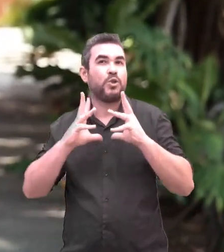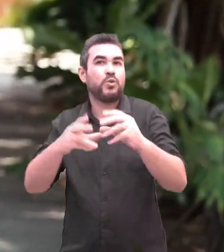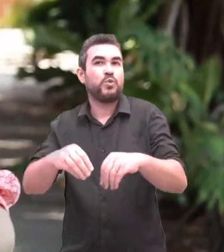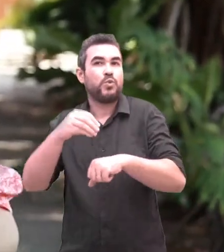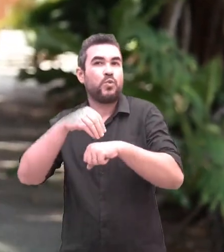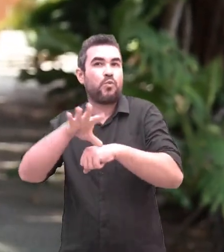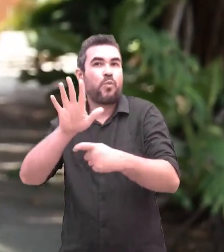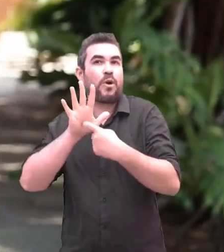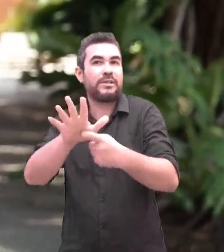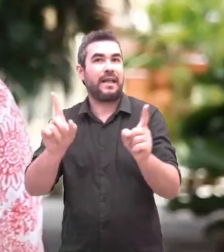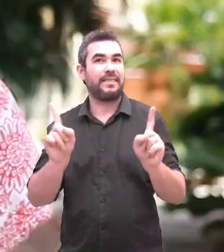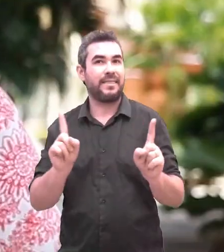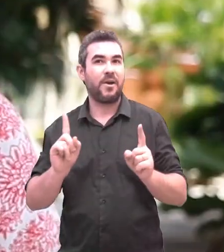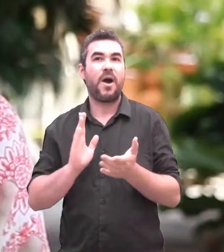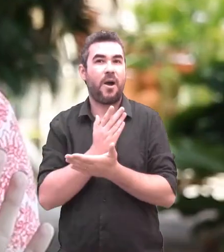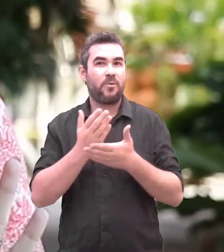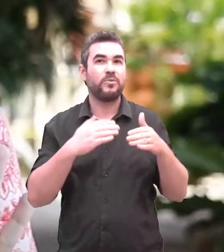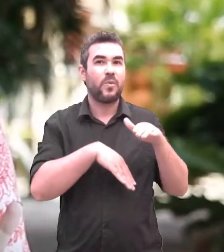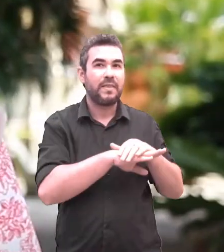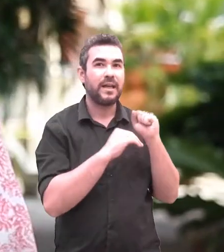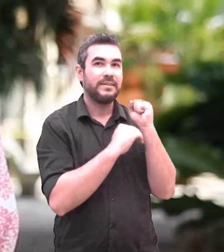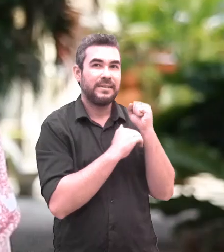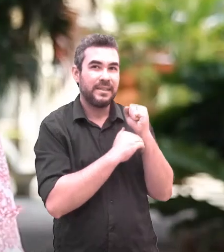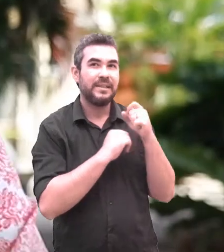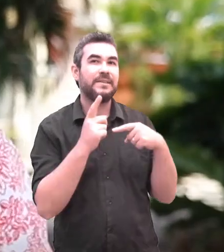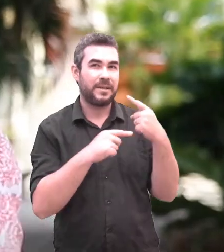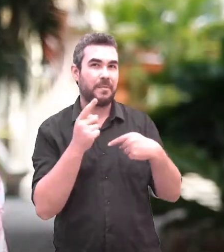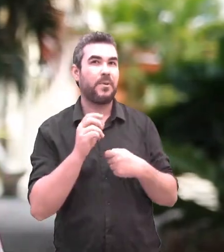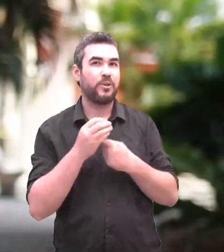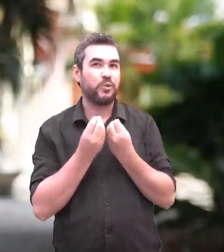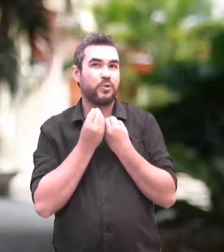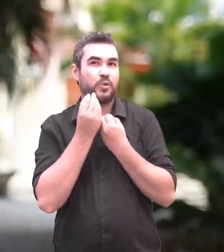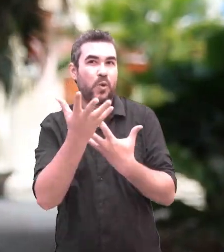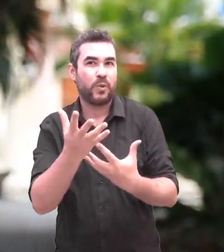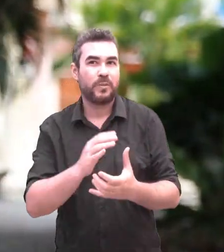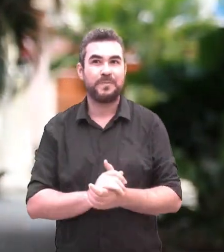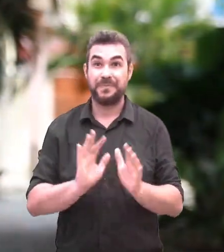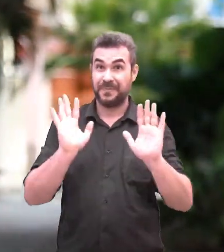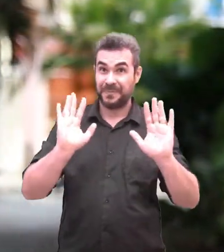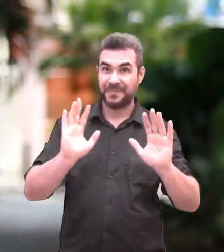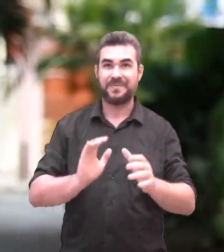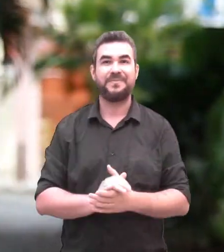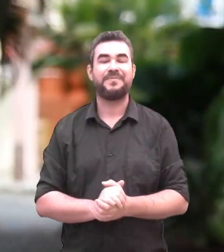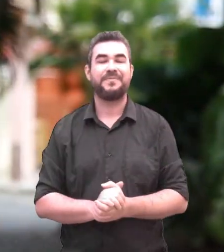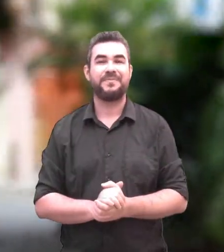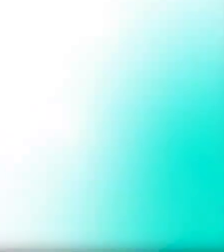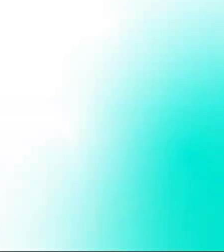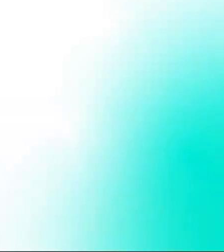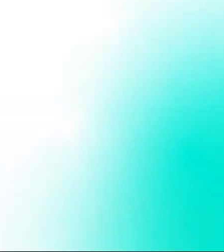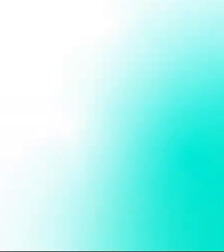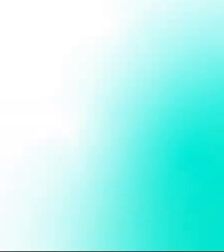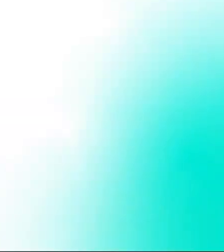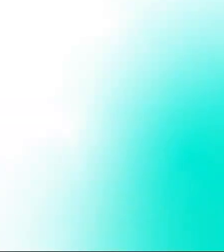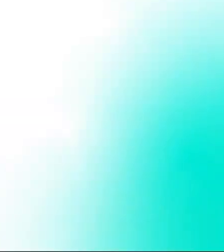nós, servidores da UFC. Vai ficar aí esse suspense, então fica ligado que vem muita coisa boa por aí. Tchau, tchau.